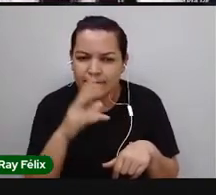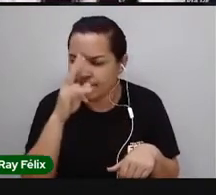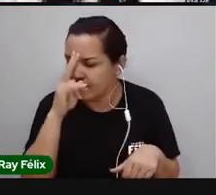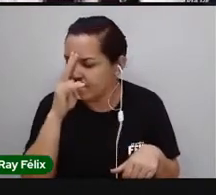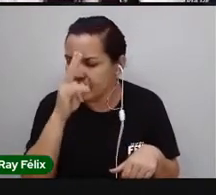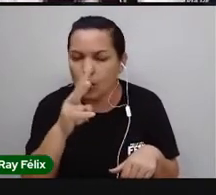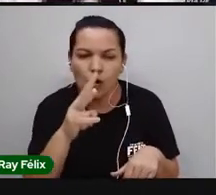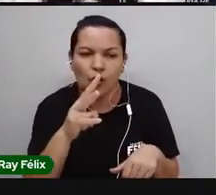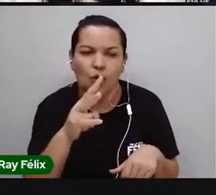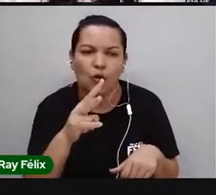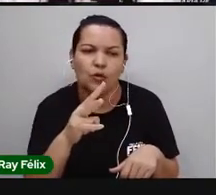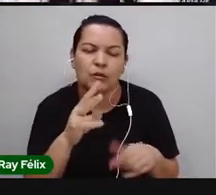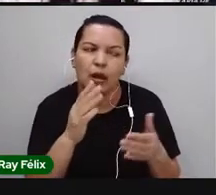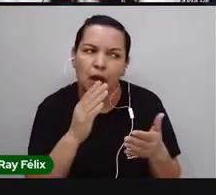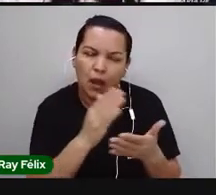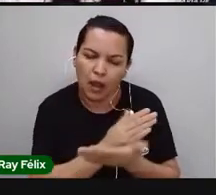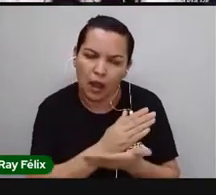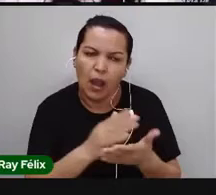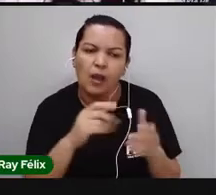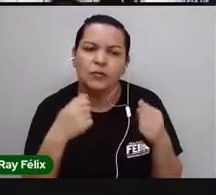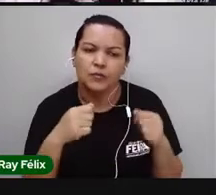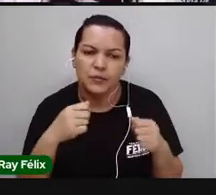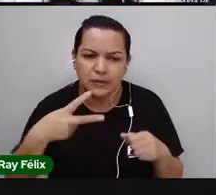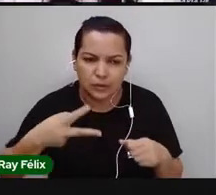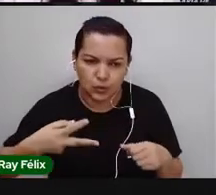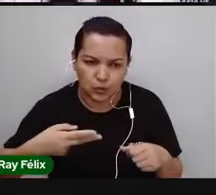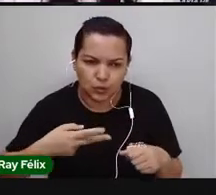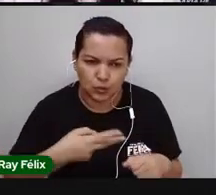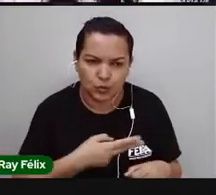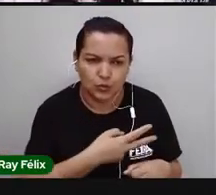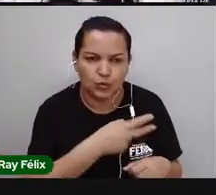E aí, alguns casos vão ter que ser cirúrgicos.